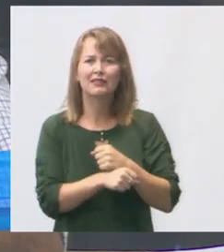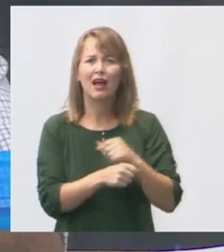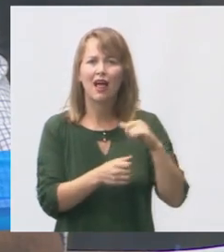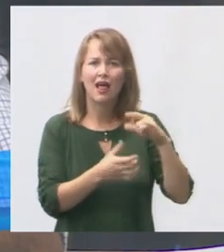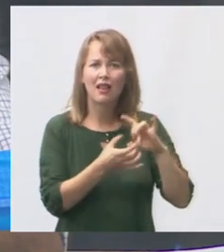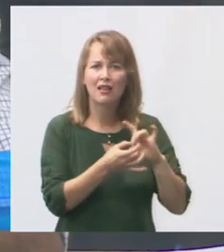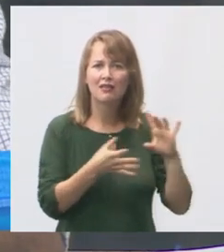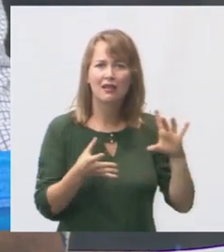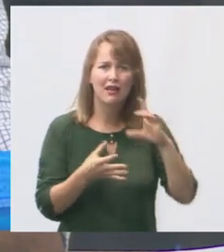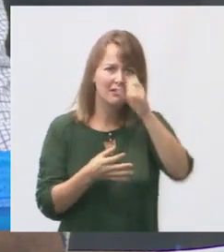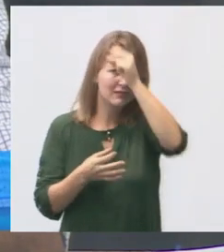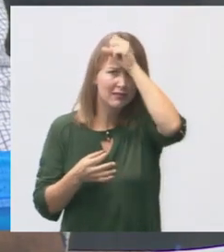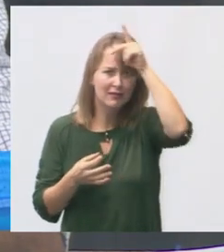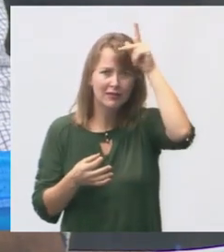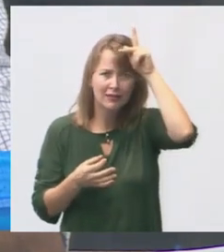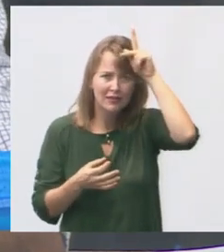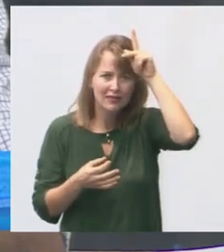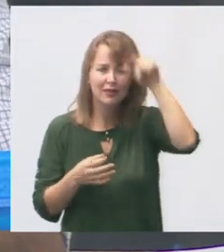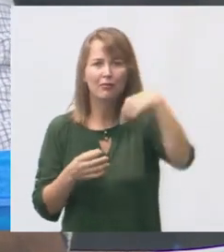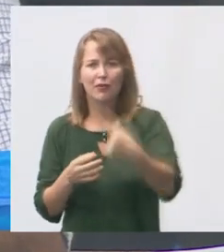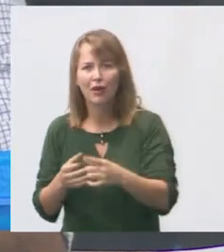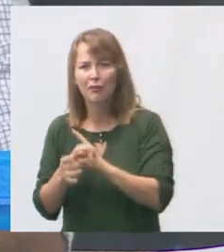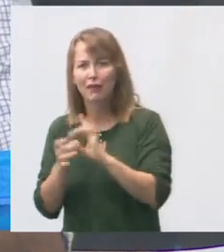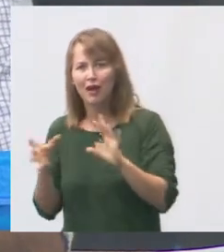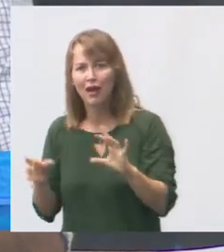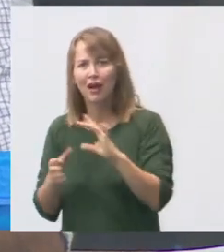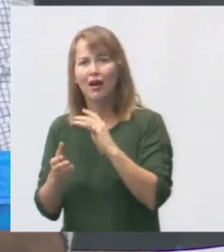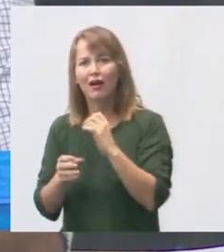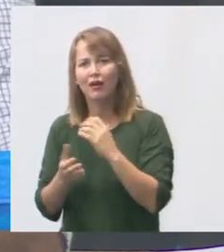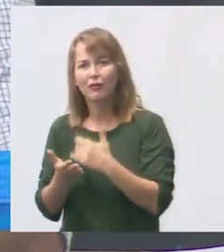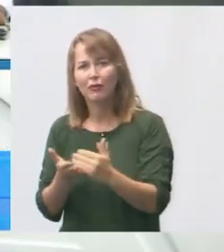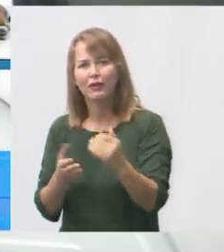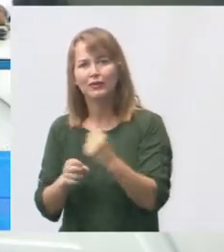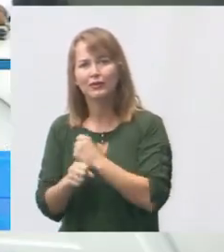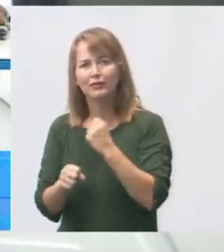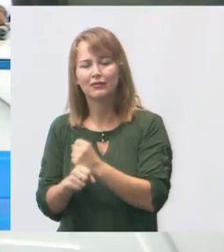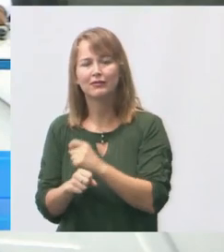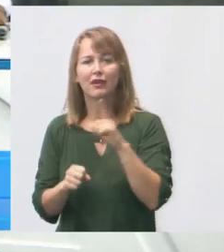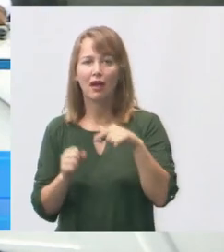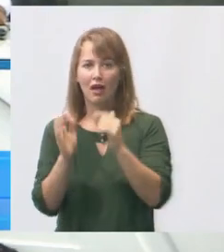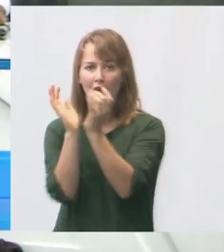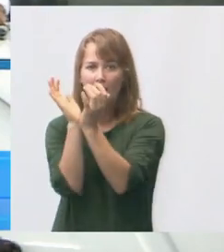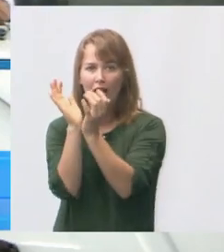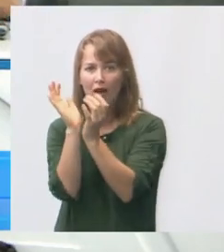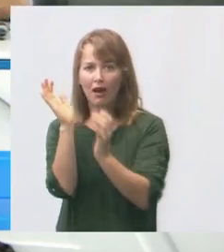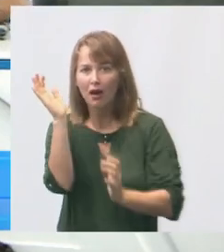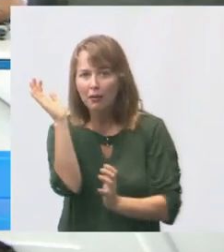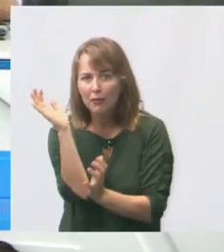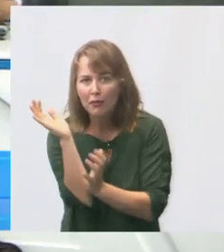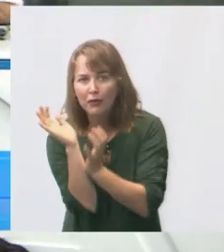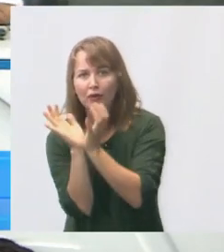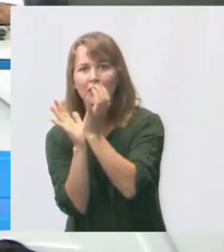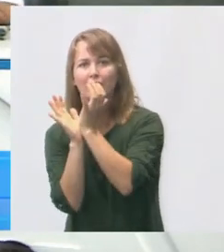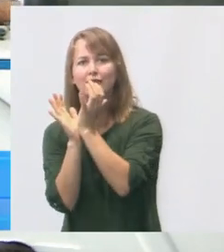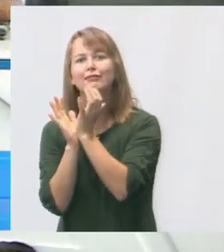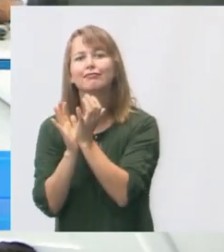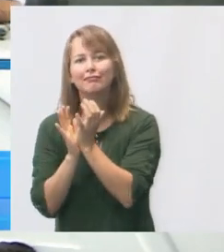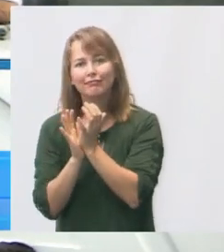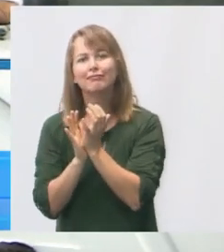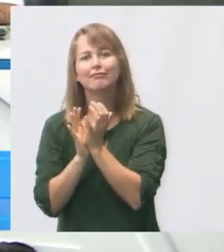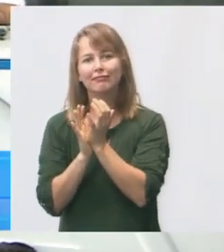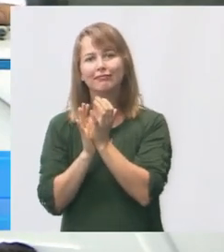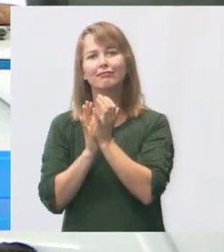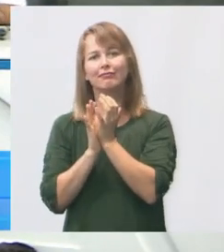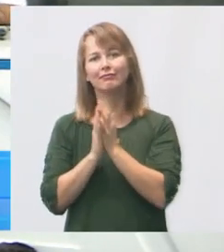posterior emissão de ordem de serviço da Prefeitura. É a burocracia... É o alvará mais fácil, Luiz Paulo Amorim. É o